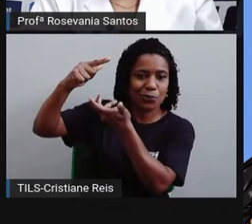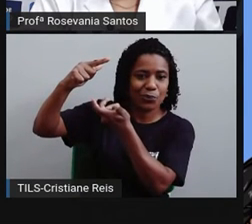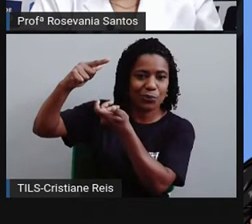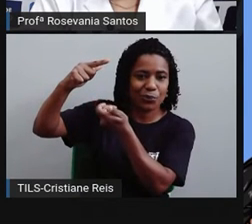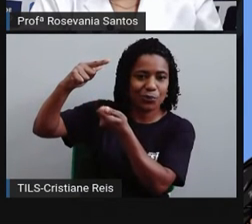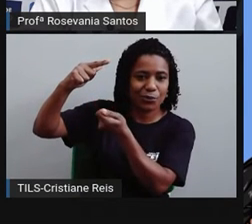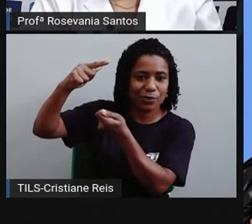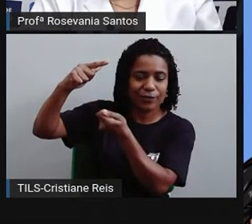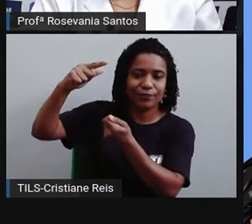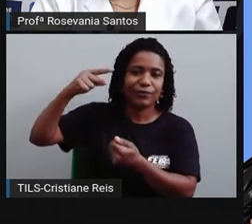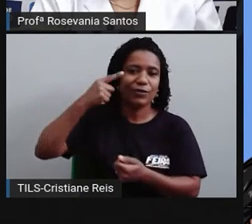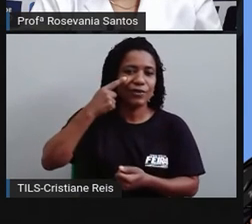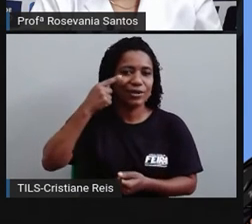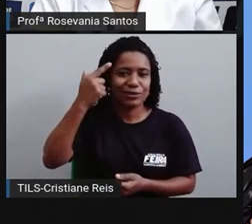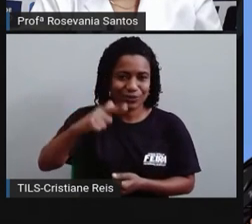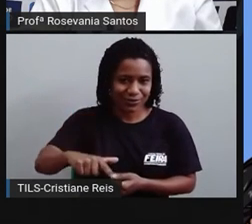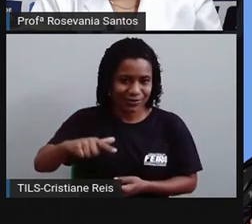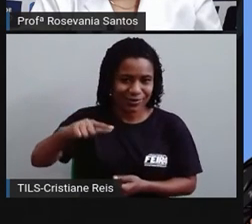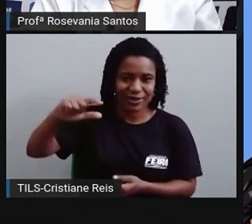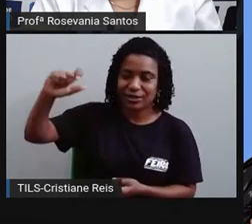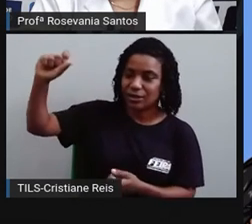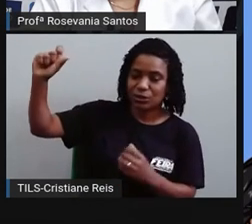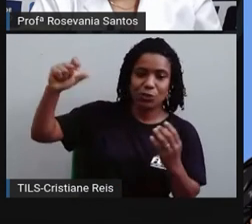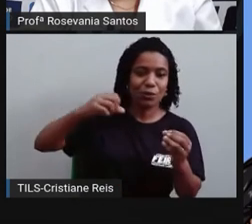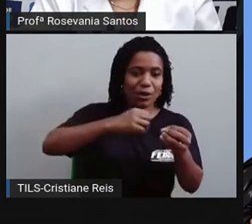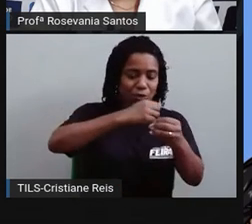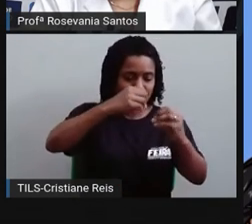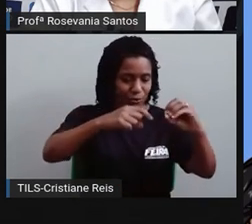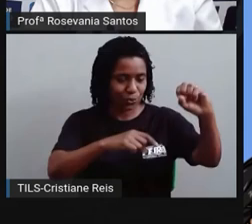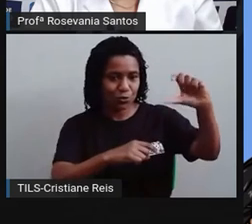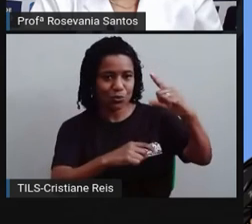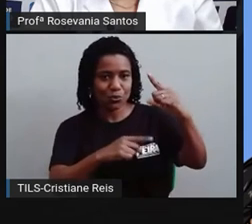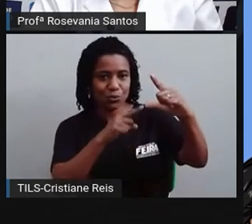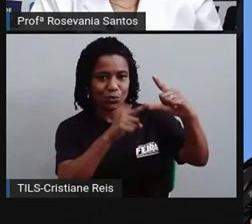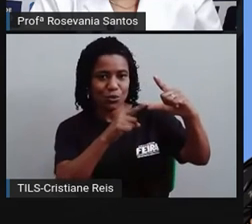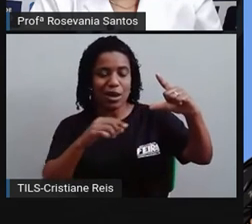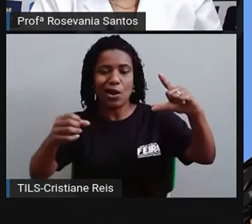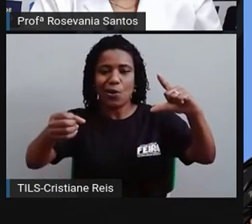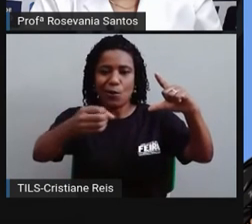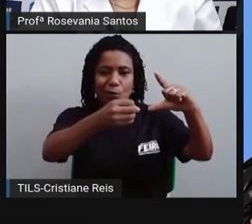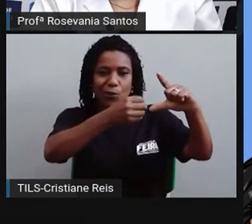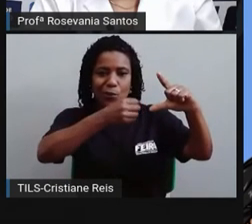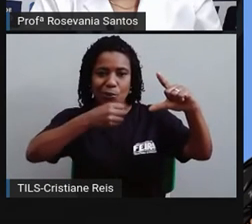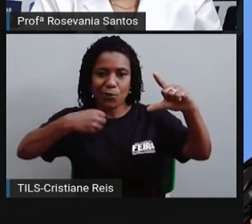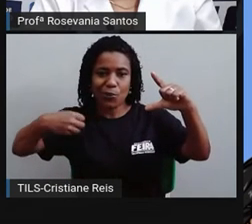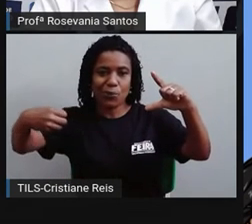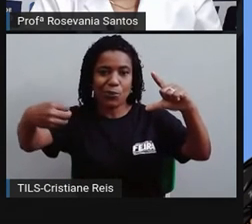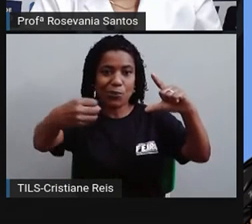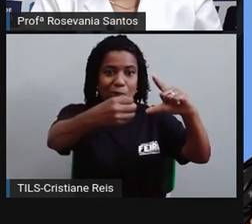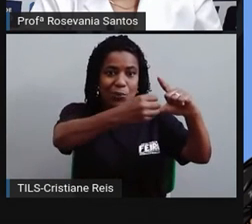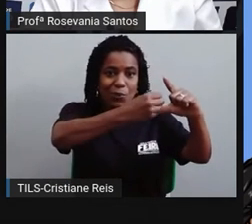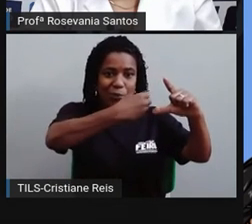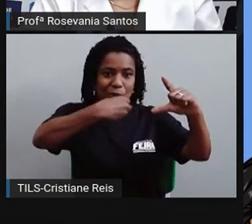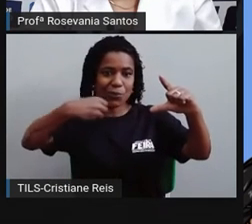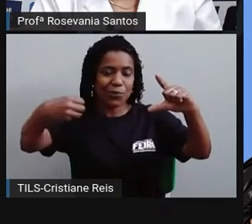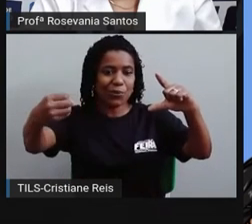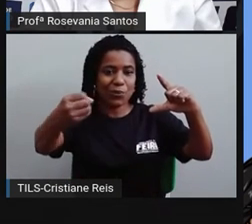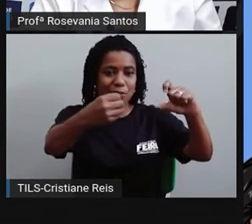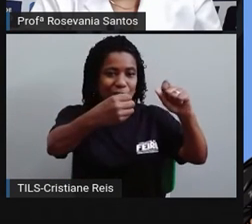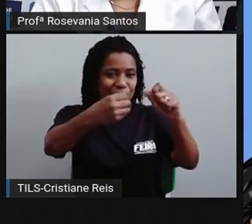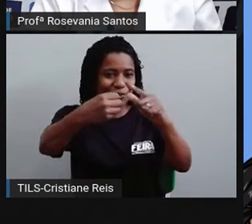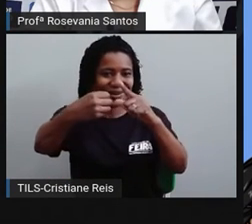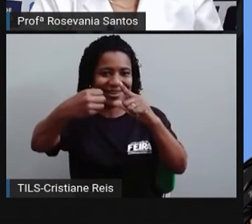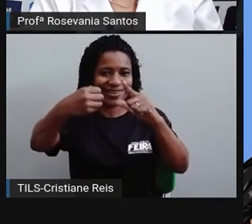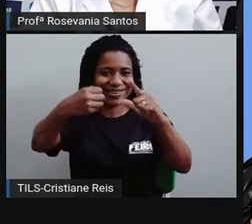Olha aqui as setinhas novamente, ó, indicando o movimento de rotação, né? E essas outras setas aqui, amarelas, indicando o movimento de